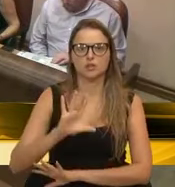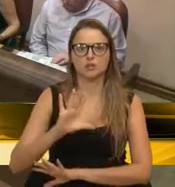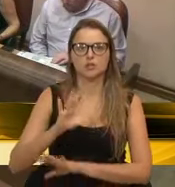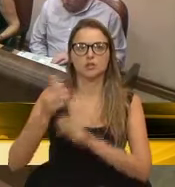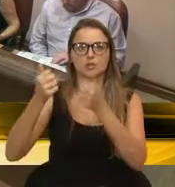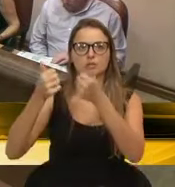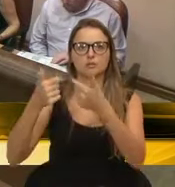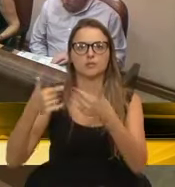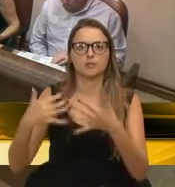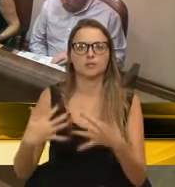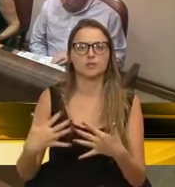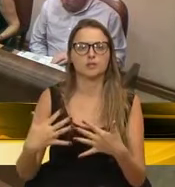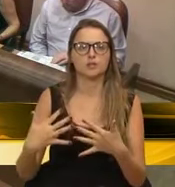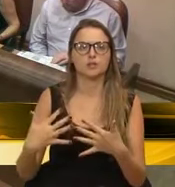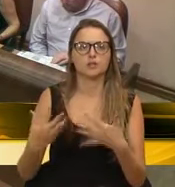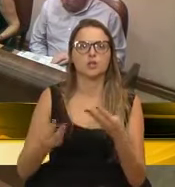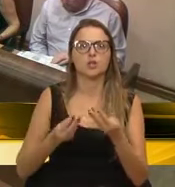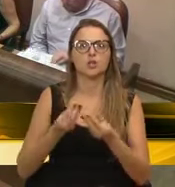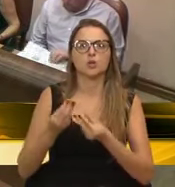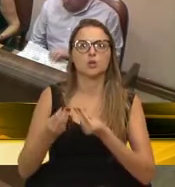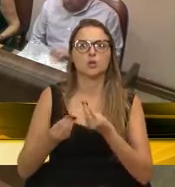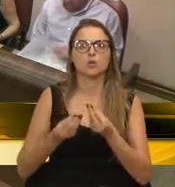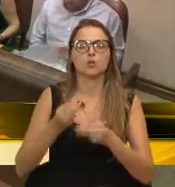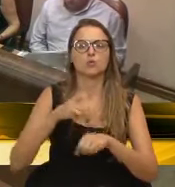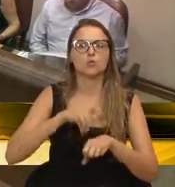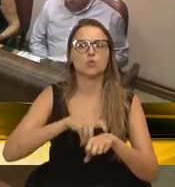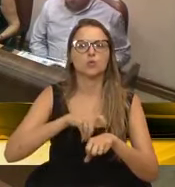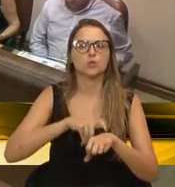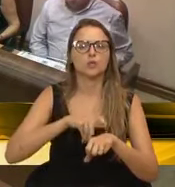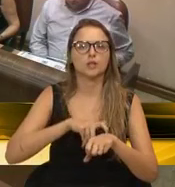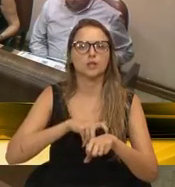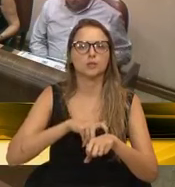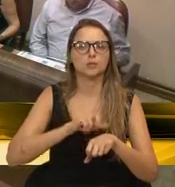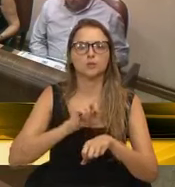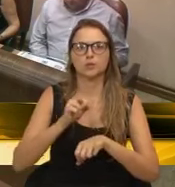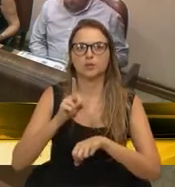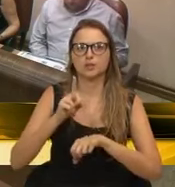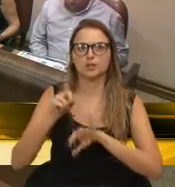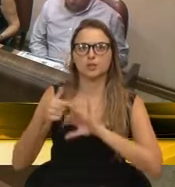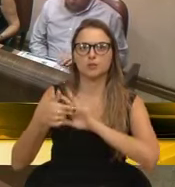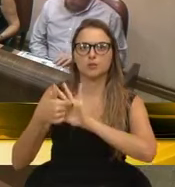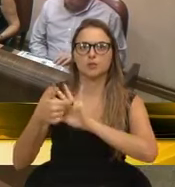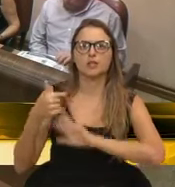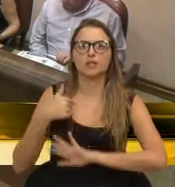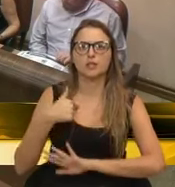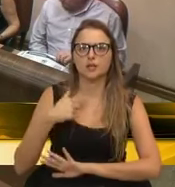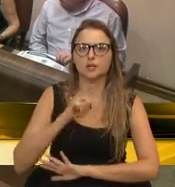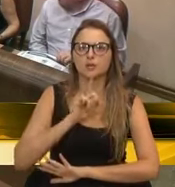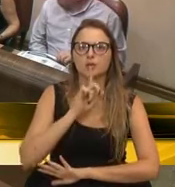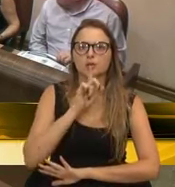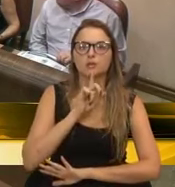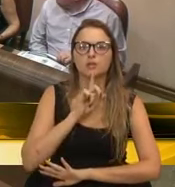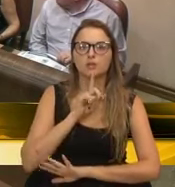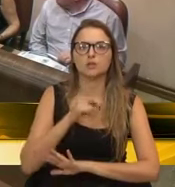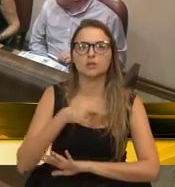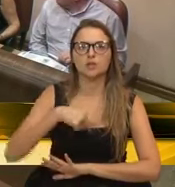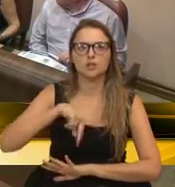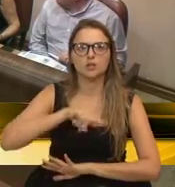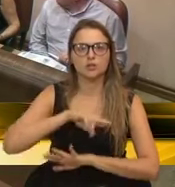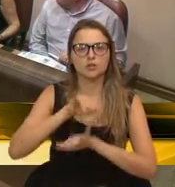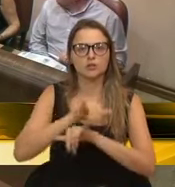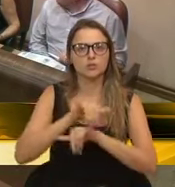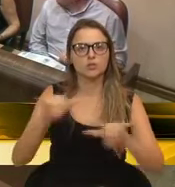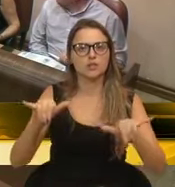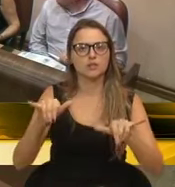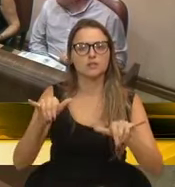esclarecimento, como o temporizador não está funcionando, eu e o vereador Alberto Menegucci, nós vamos avisar os 30